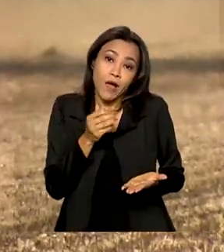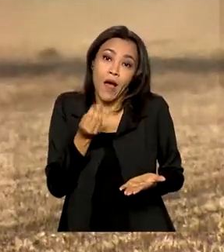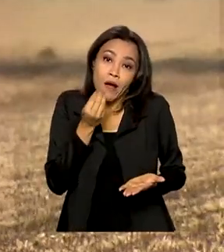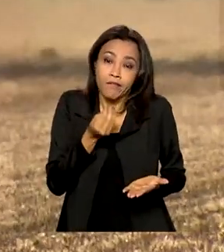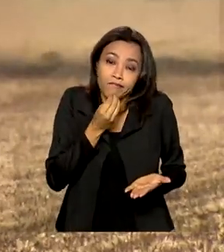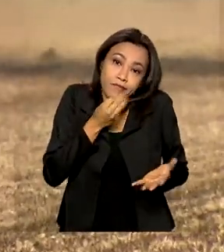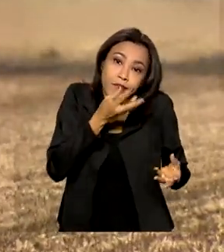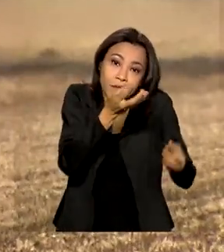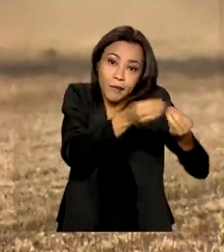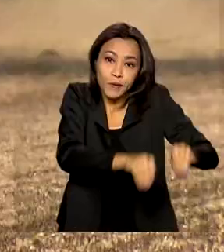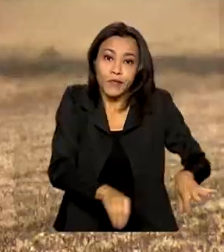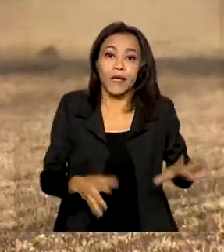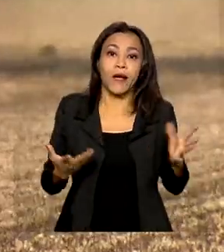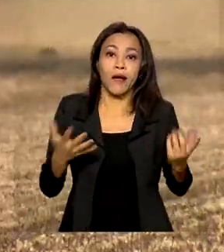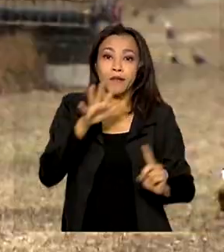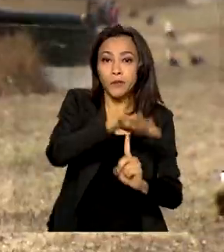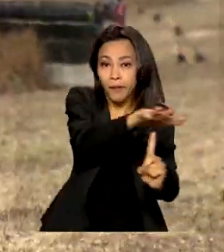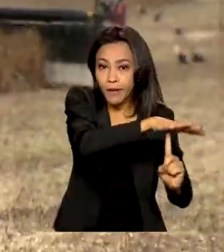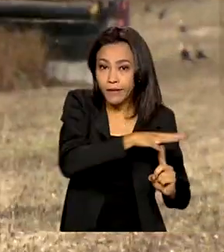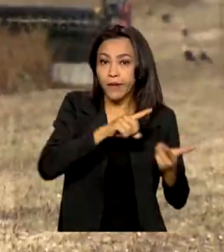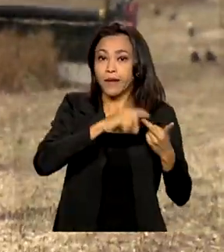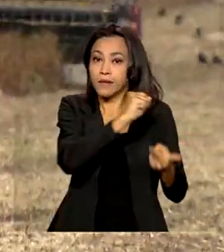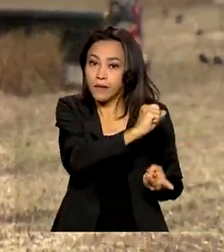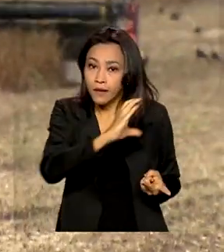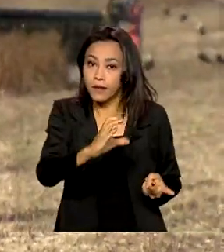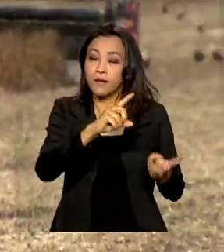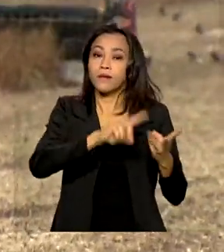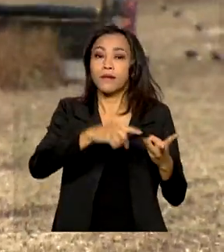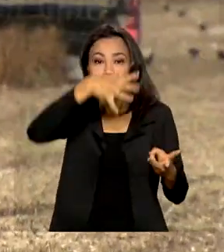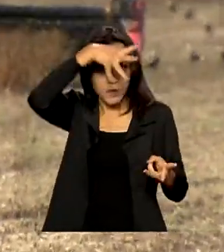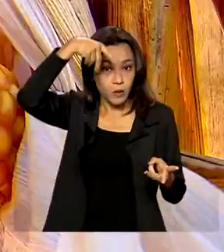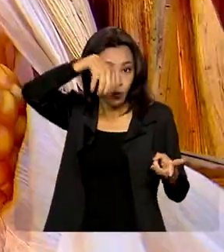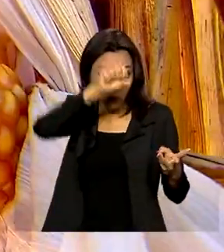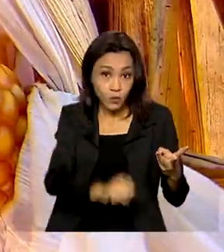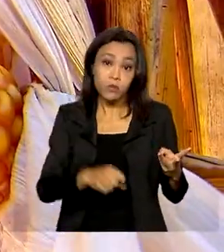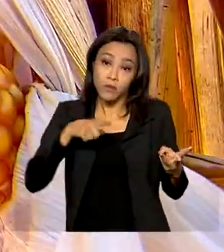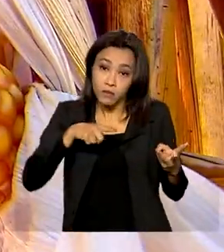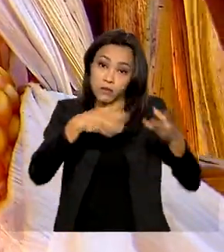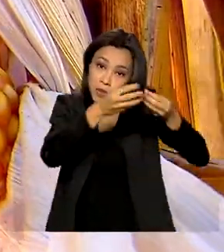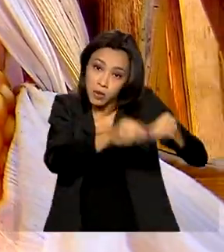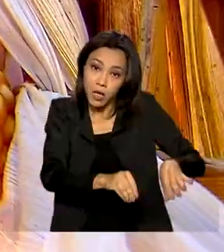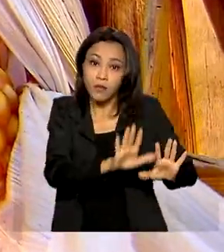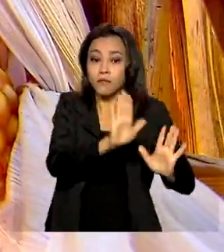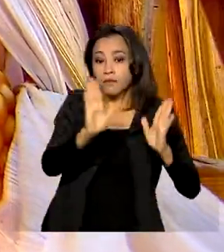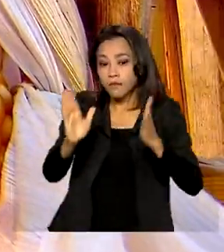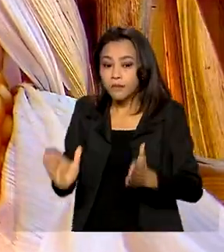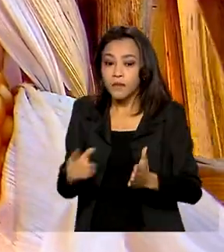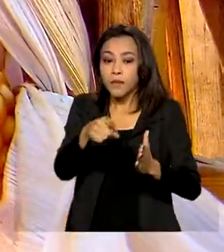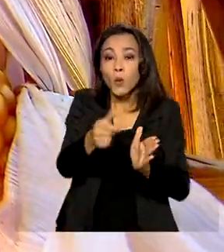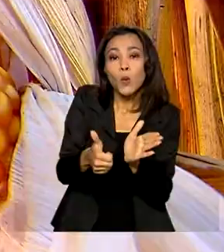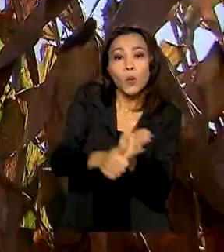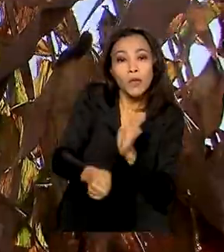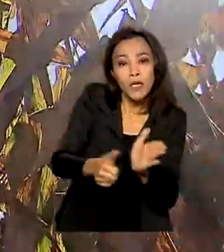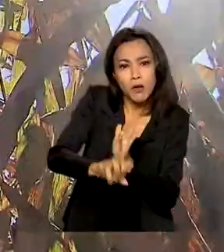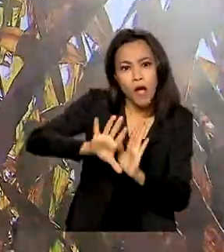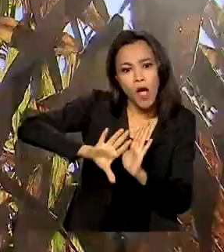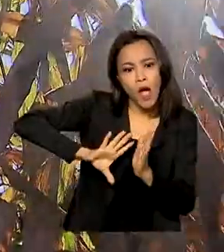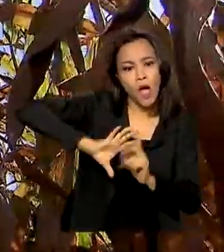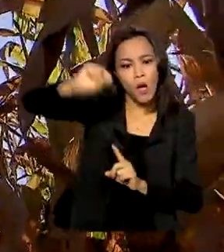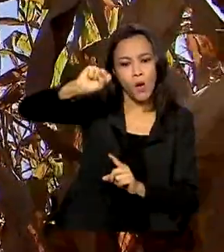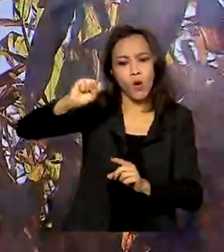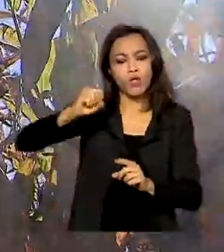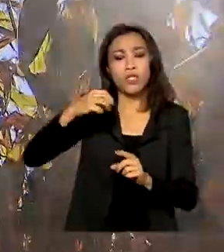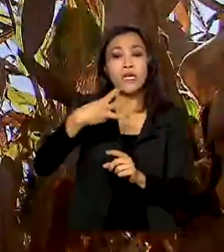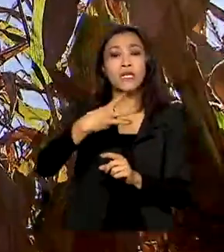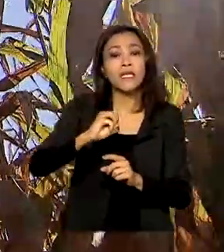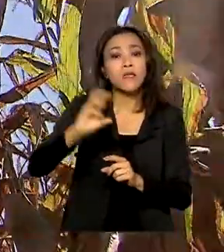altas temperaturas no Paraná, Santa Catarina e em parte do Mato Grosso do Sul. Já o milho terá produção recorde, 30% maior